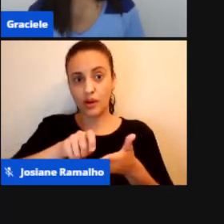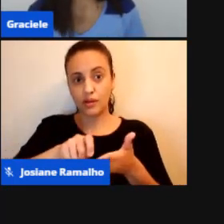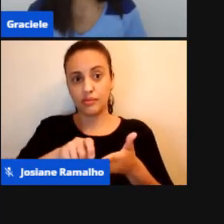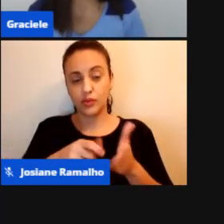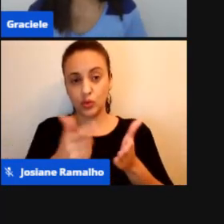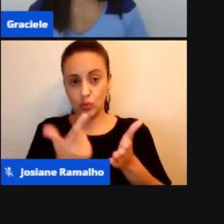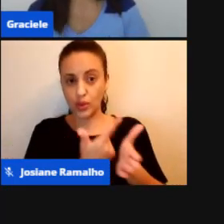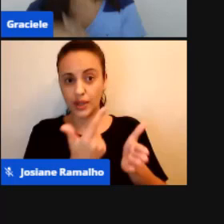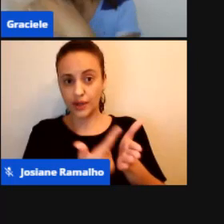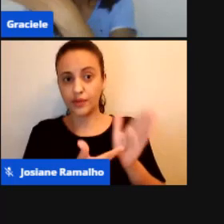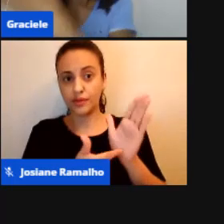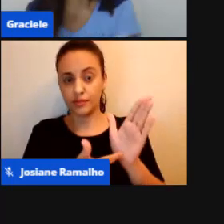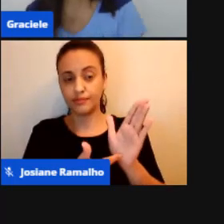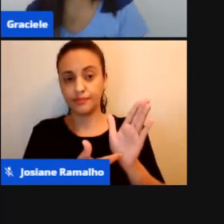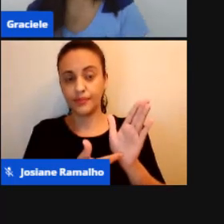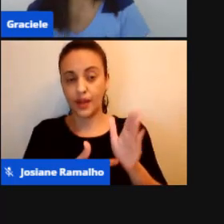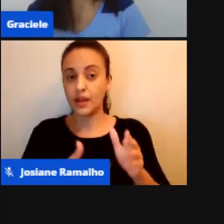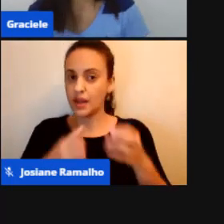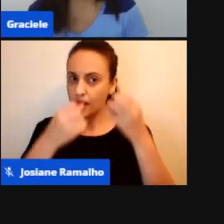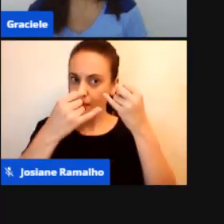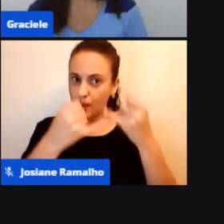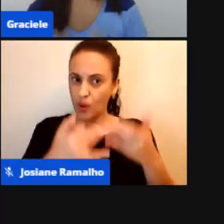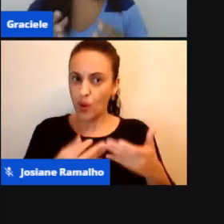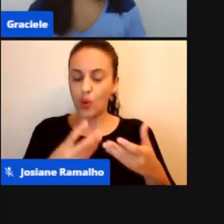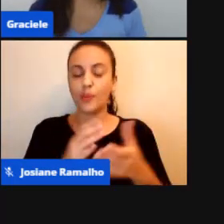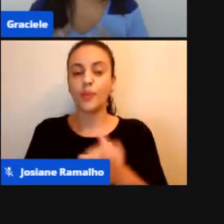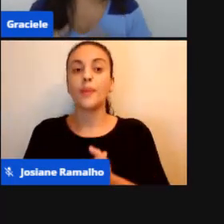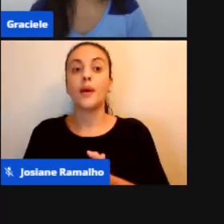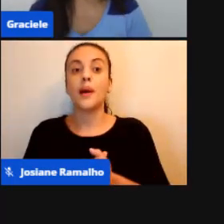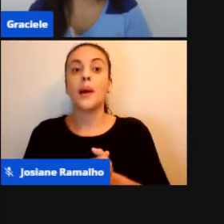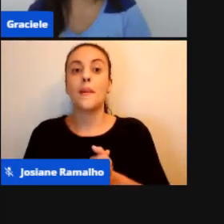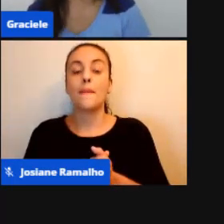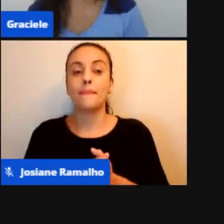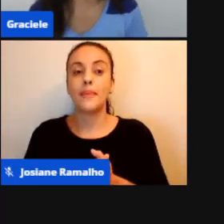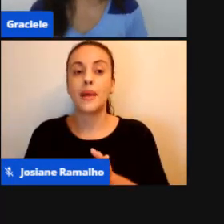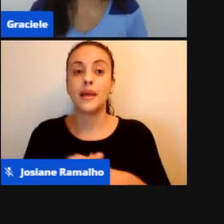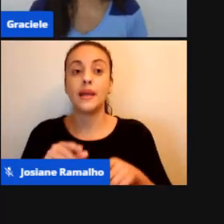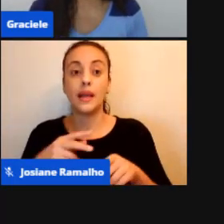Nós fomos Professores No sistema Presencial Nós Nós